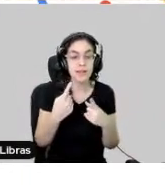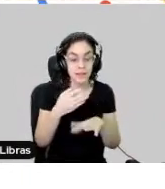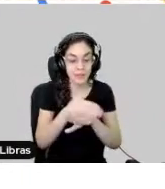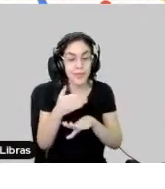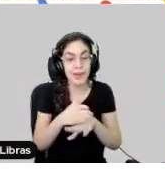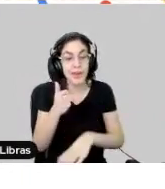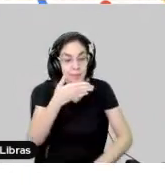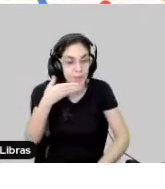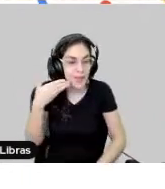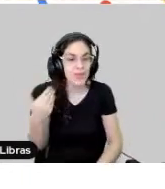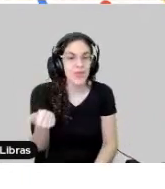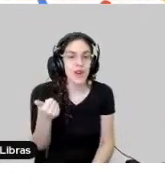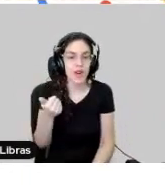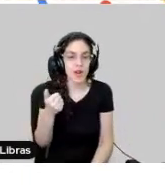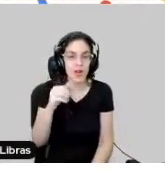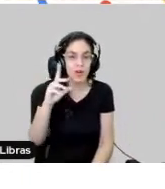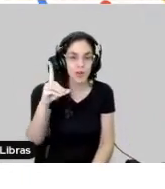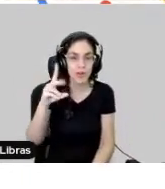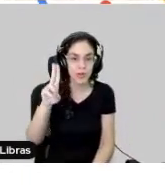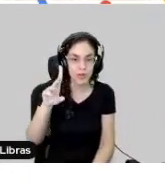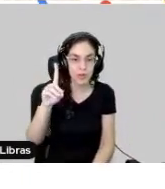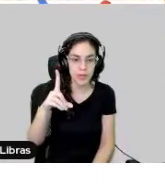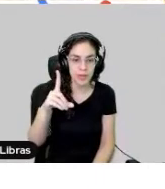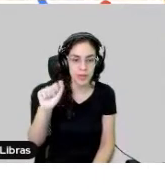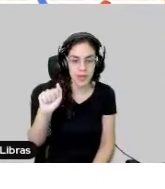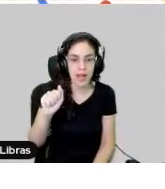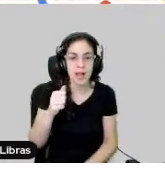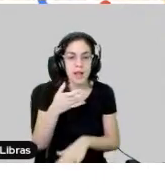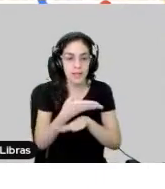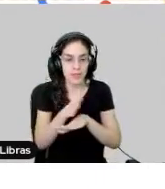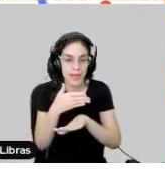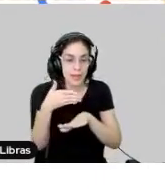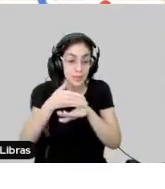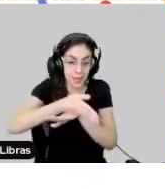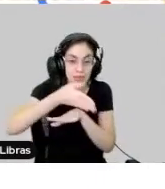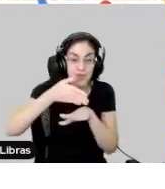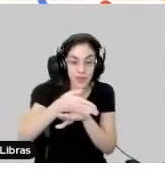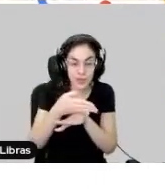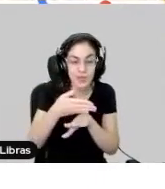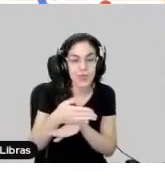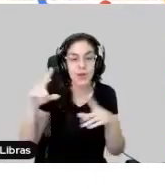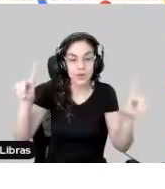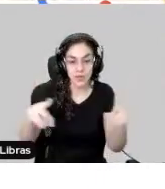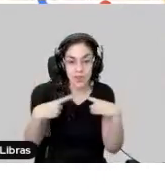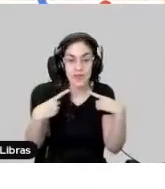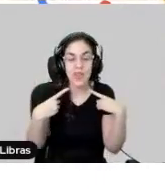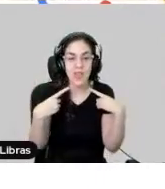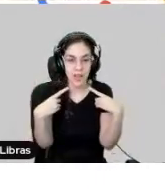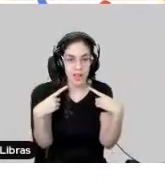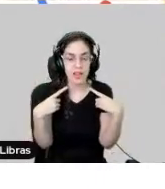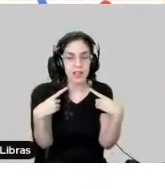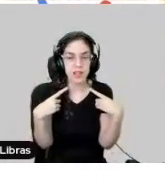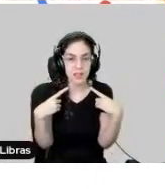eles, né? O José Eduardo Duda participou muito desses desafios, né? Fora isso, ainda a gente